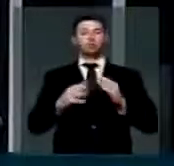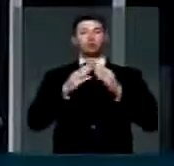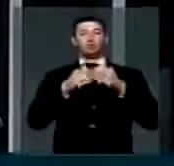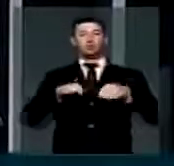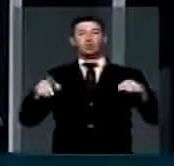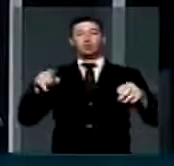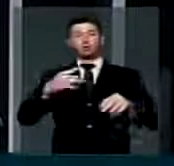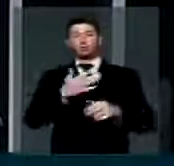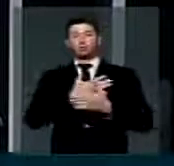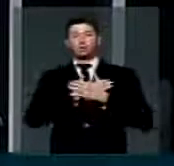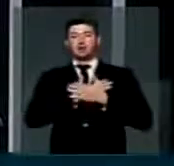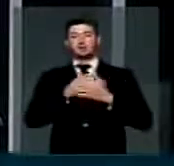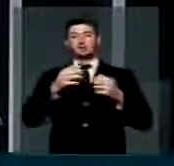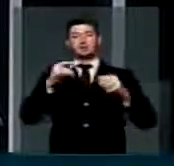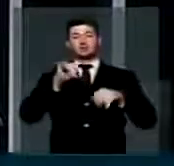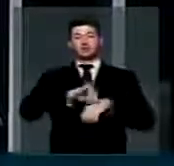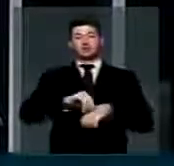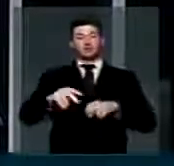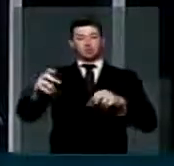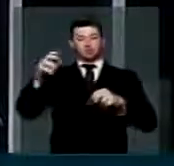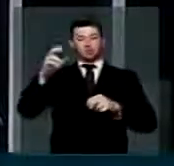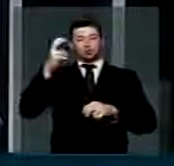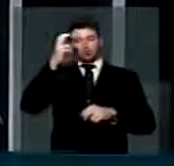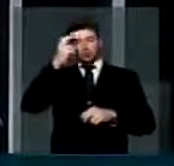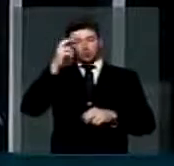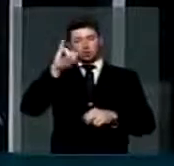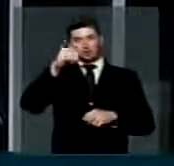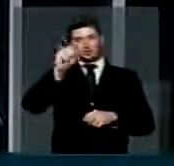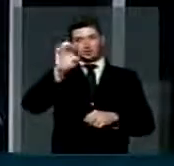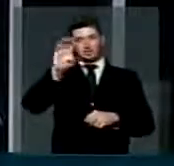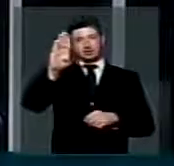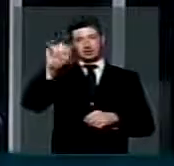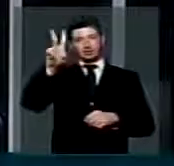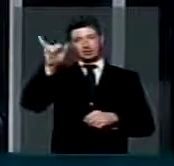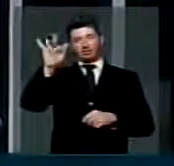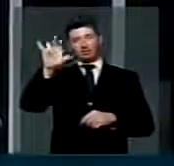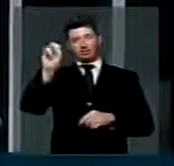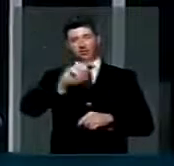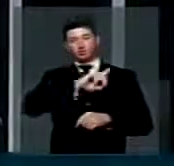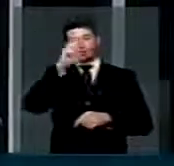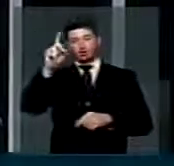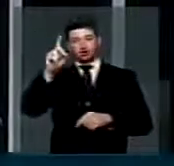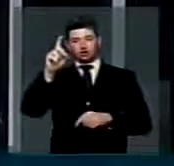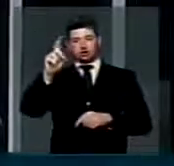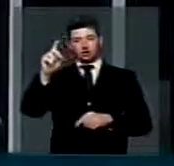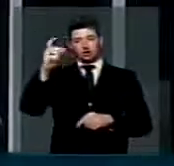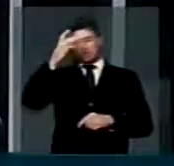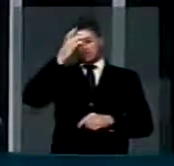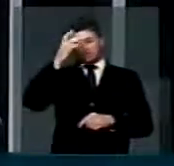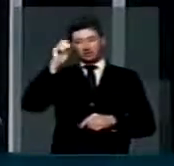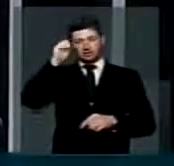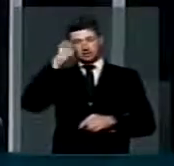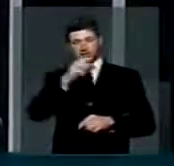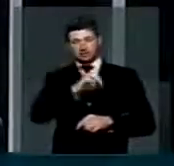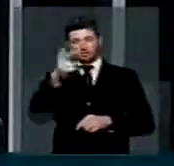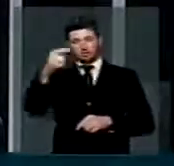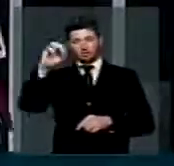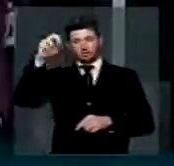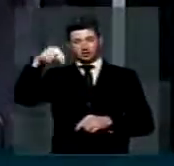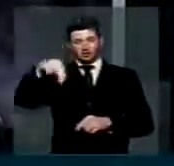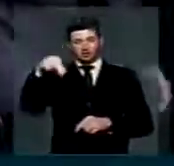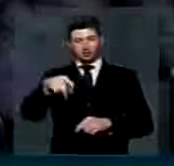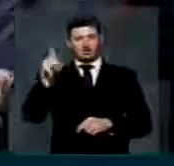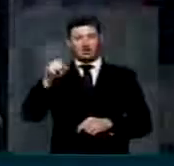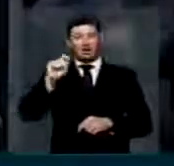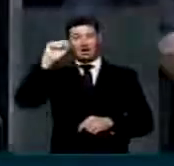foi o nosso querido Centro Cultural José Bonifácio. No dia da Consciência Negra, 20 de novembro, foi aberto o projeto